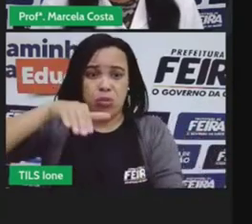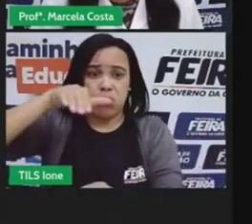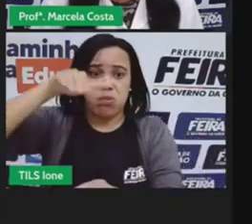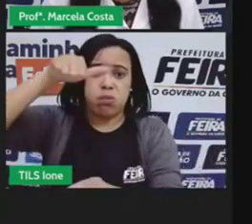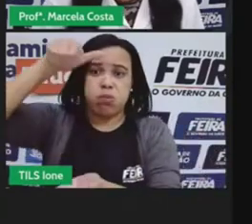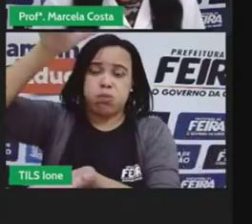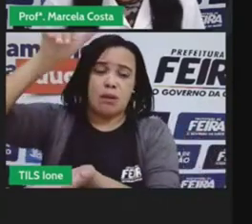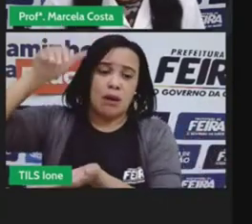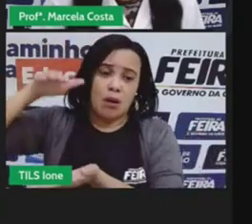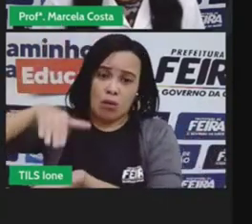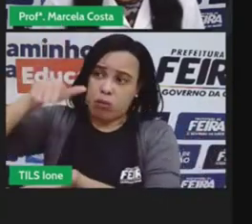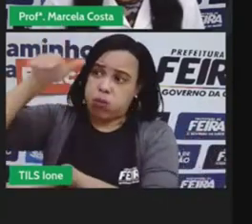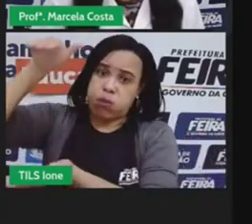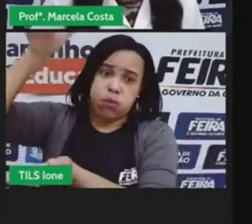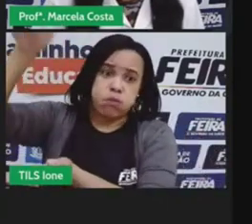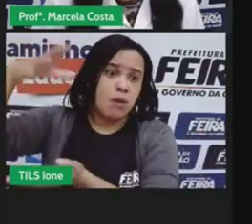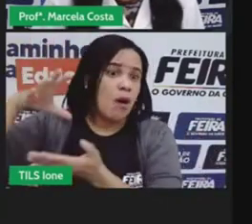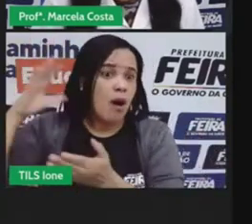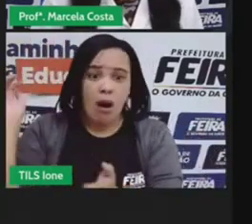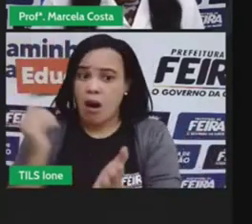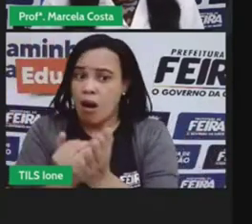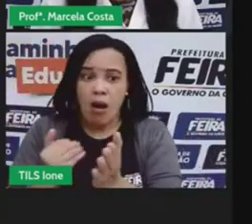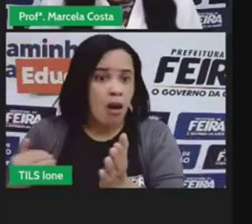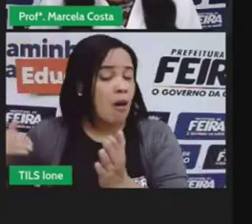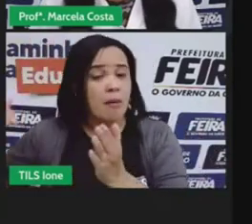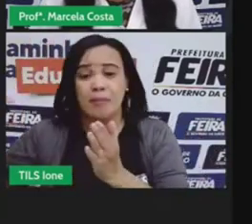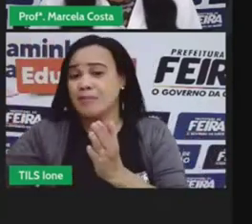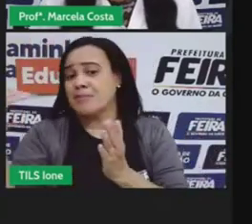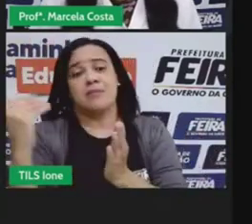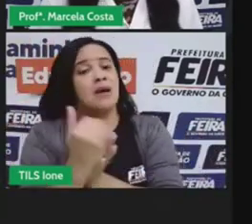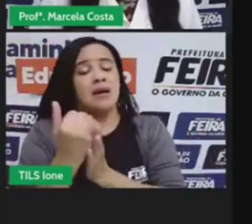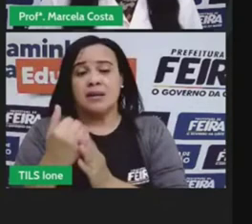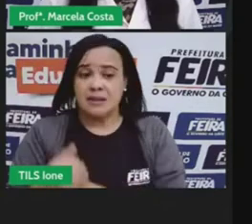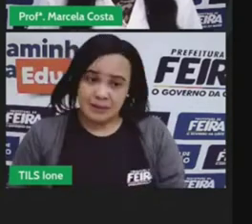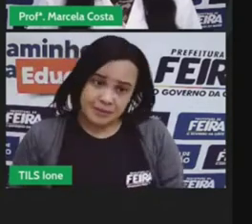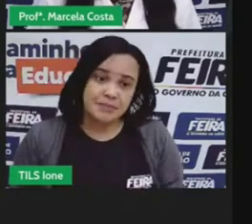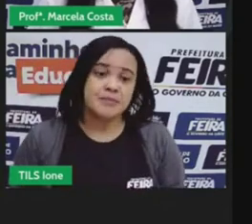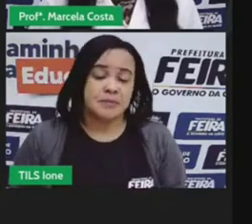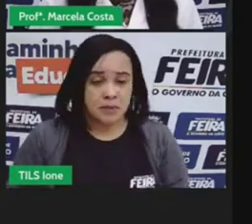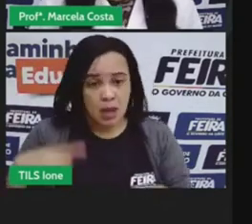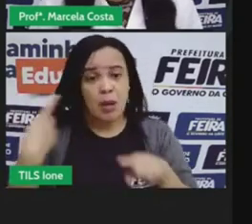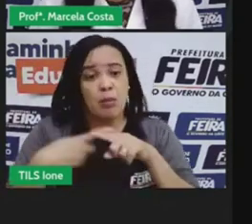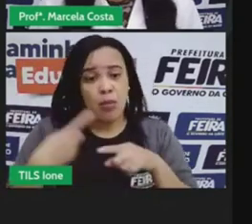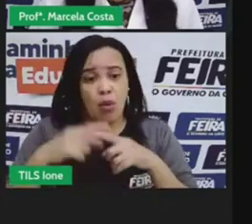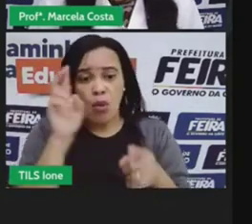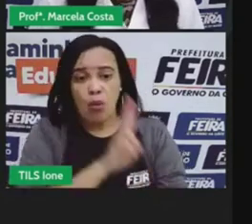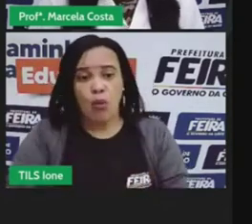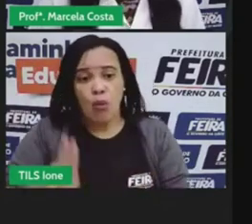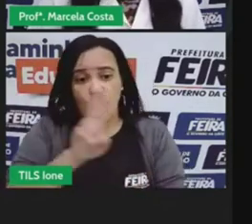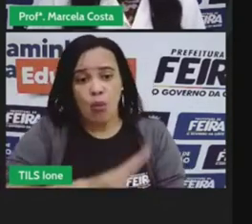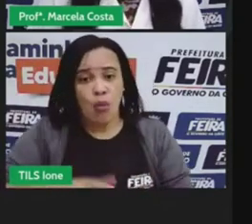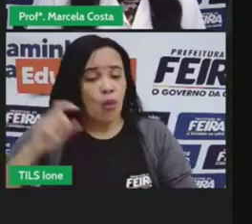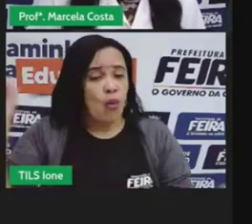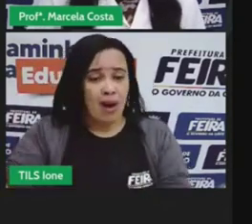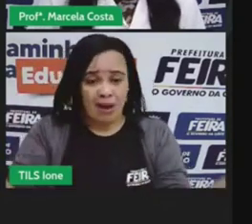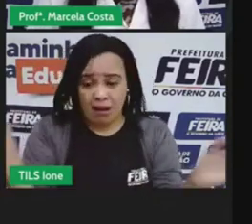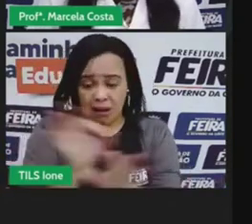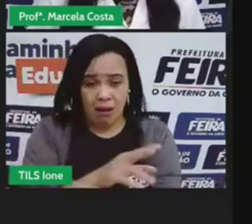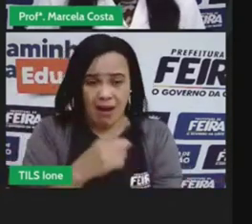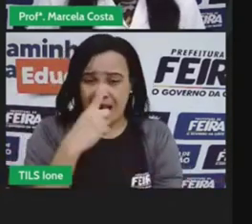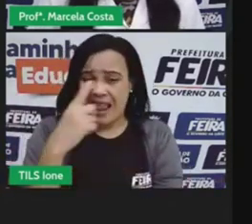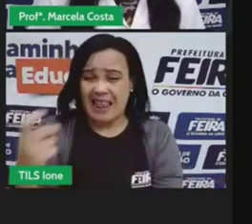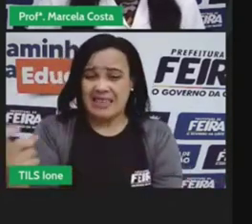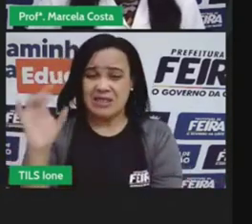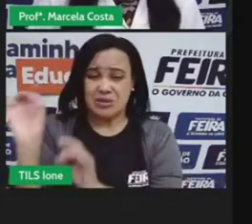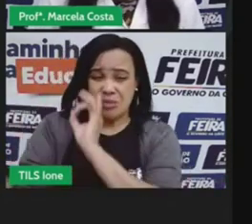produtos a gente vai precisar vai chegar um momento que a gente não vai usar mais e a gente vai descartar vai